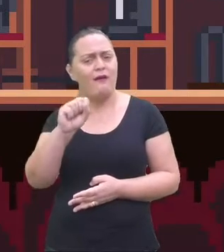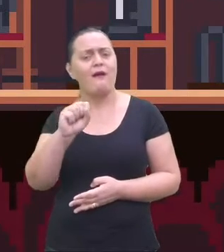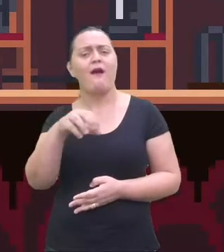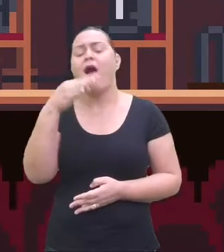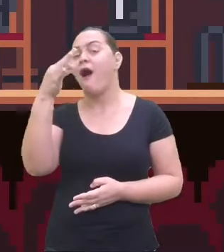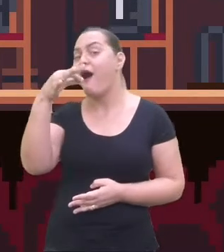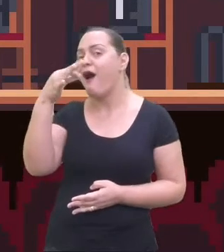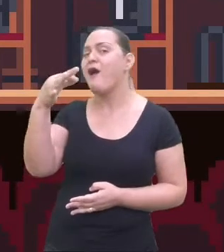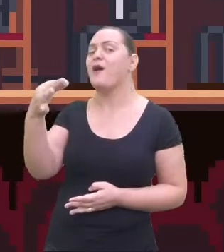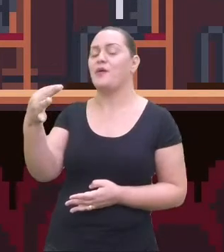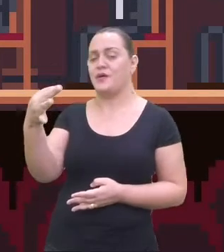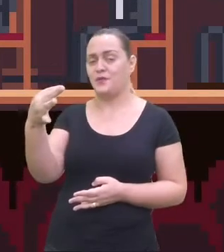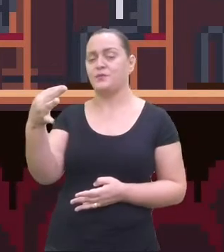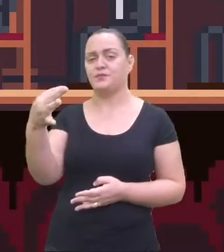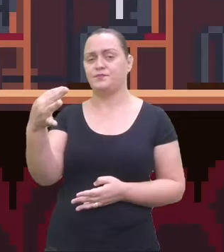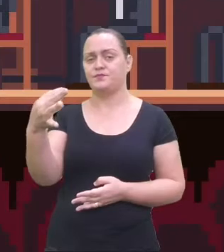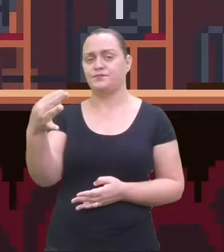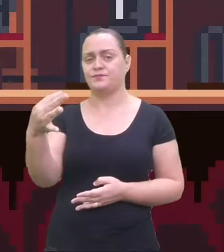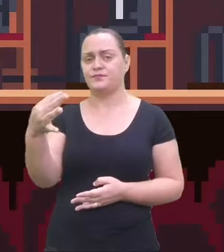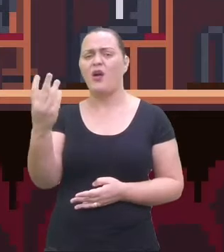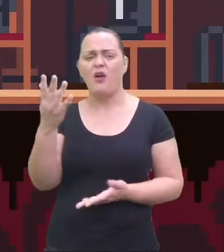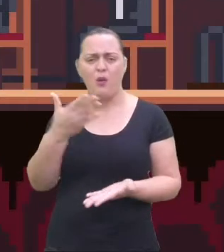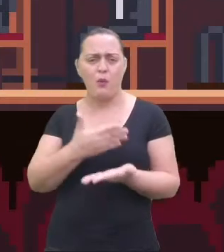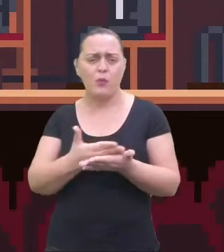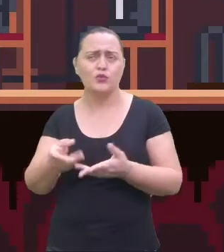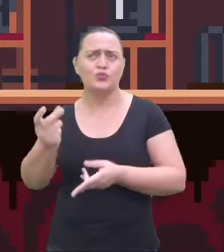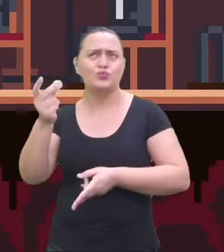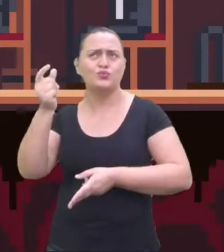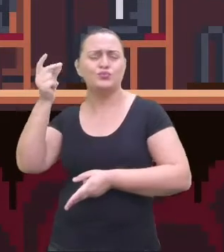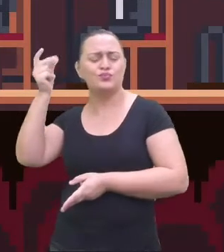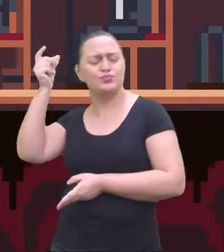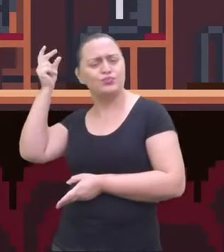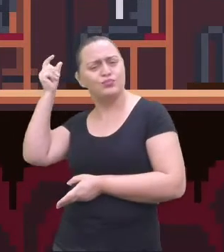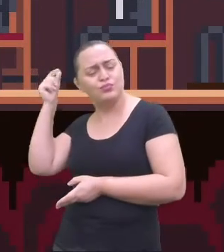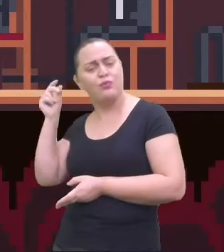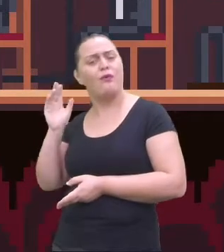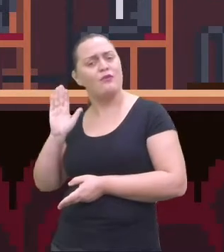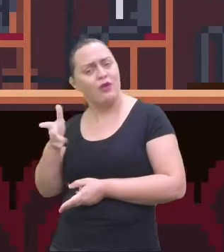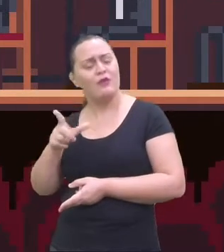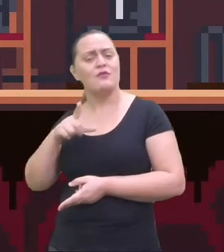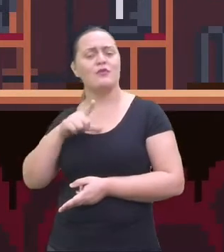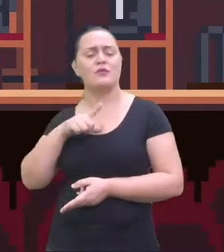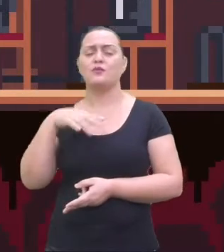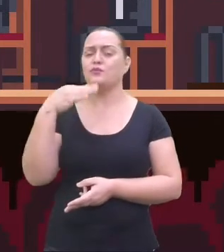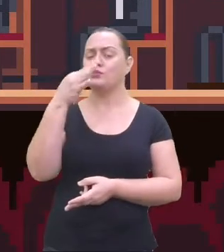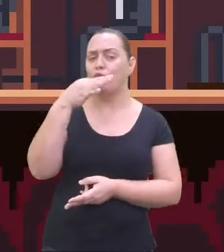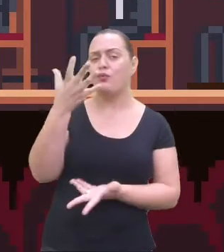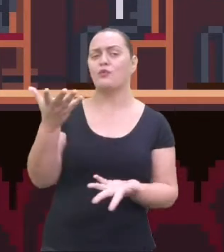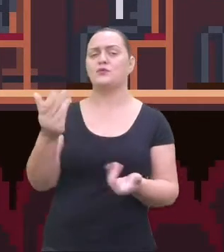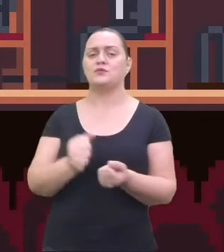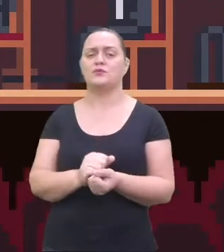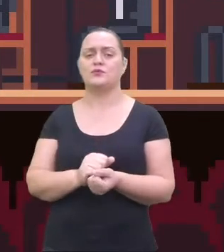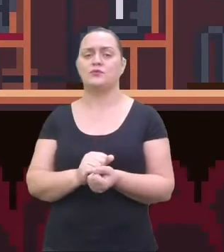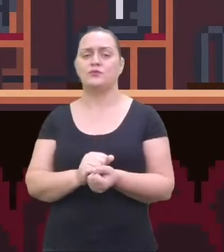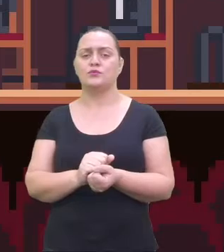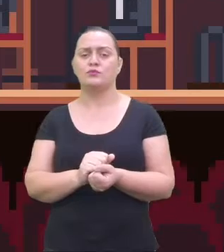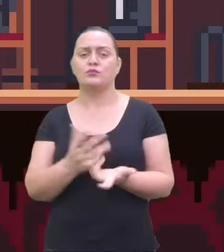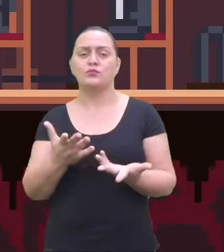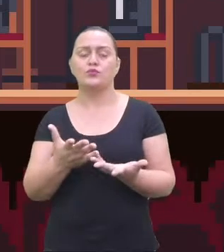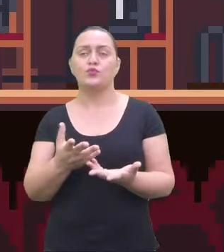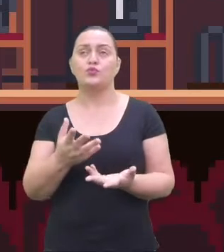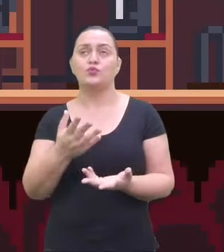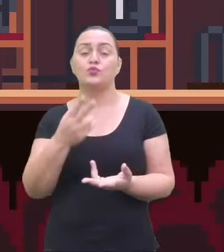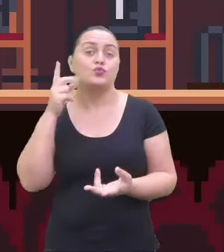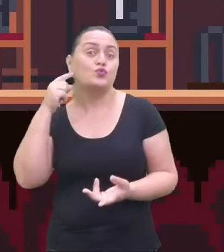Aí disse, né, que eu disse, desde a pré-história, já se produzia música, através dos sons que vinham da natureza.